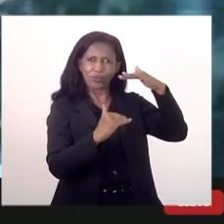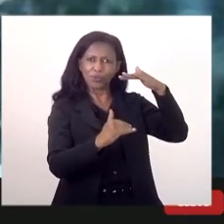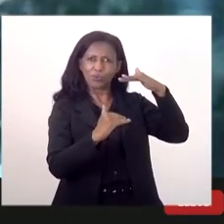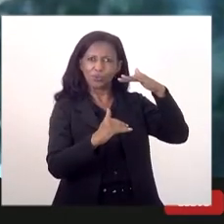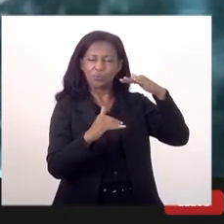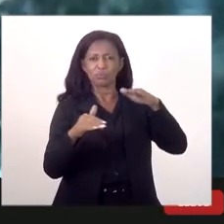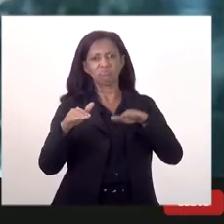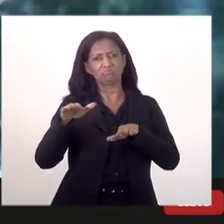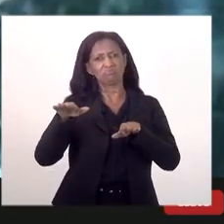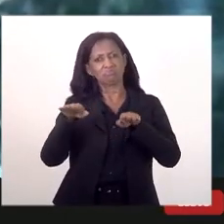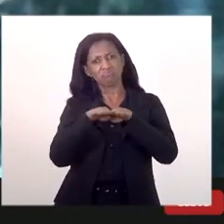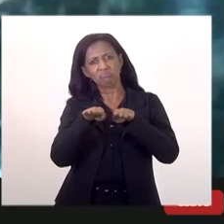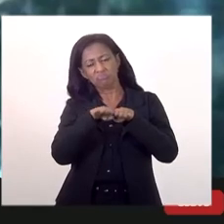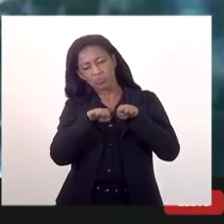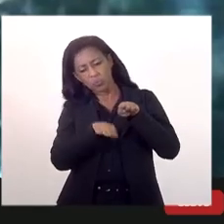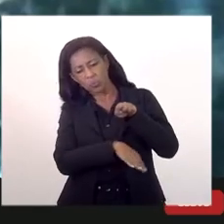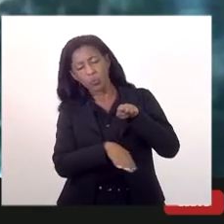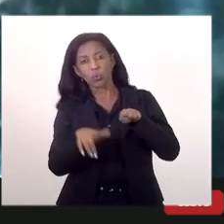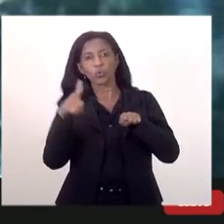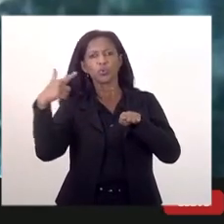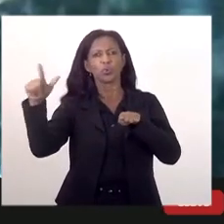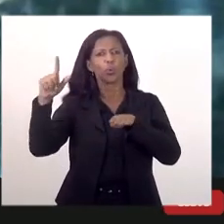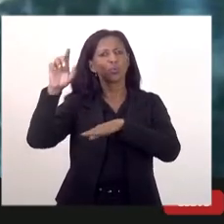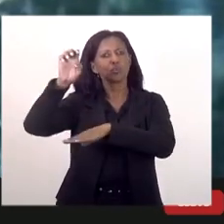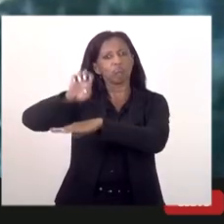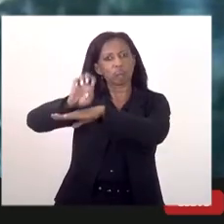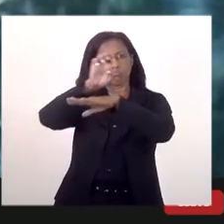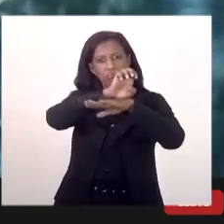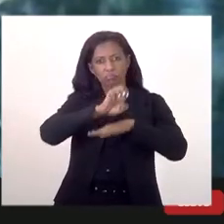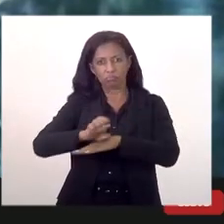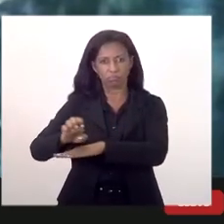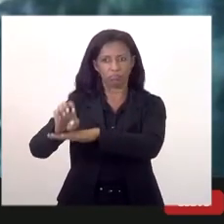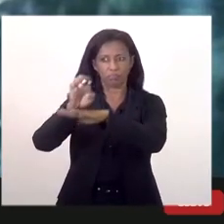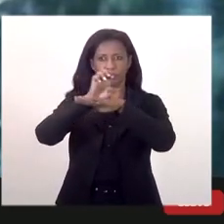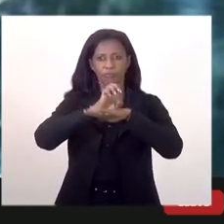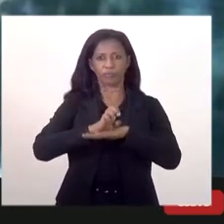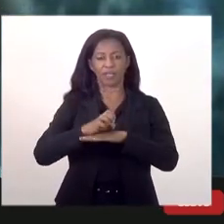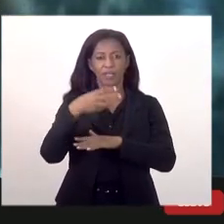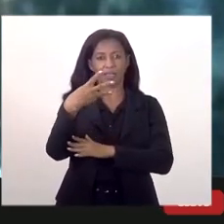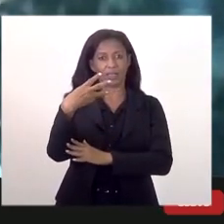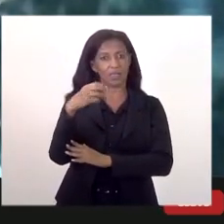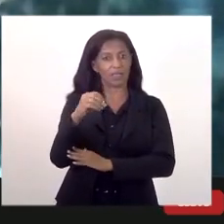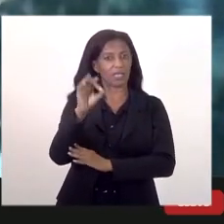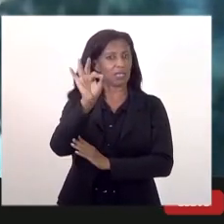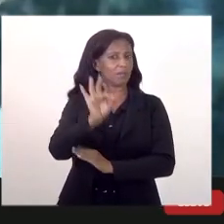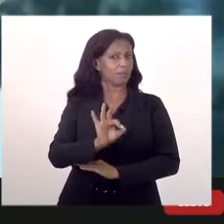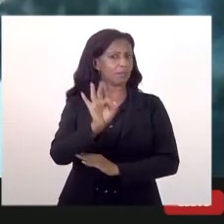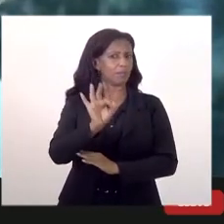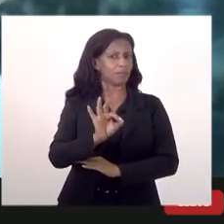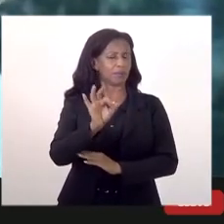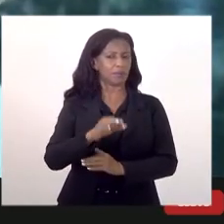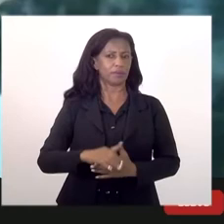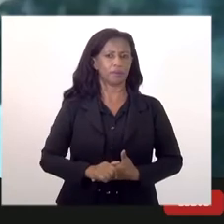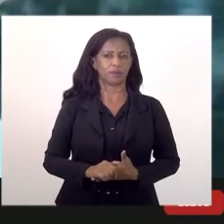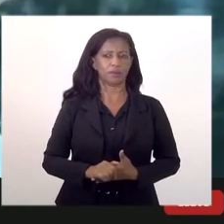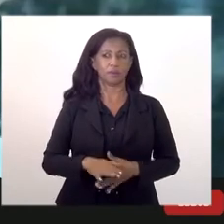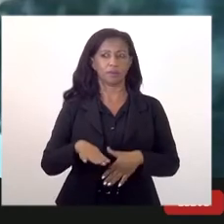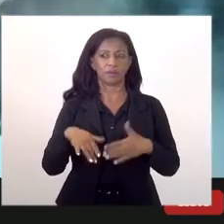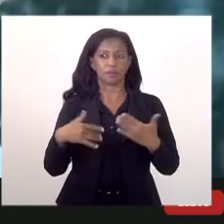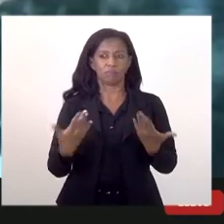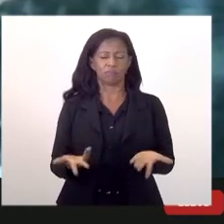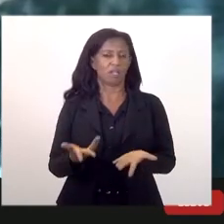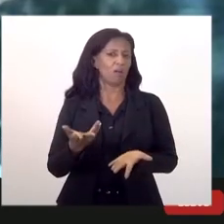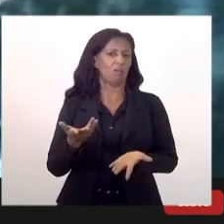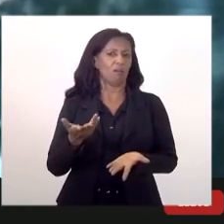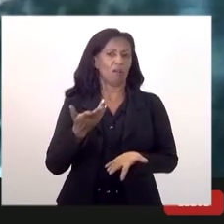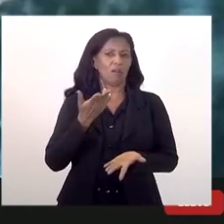maioria dos outros estados representando 30% enfim então há essa história que